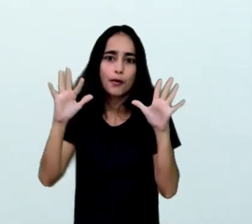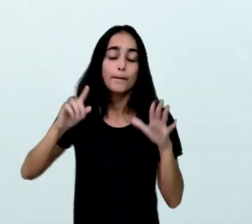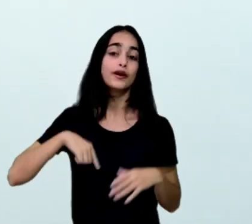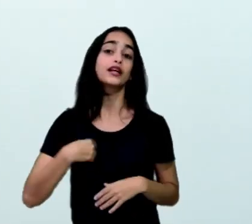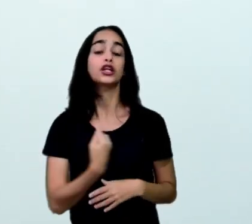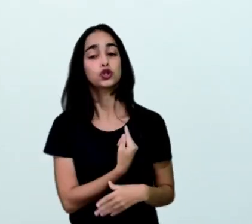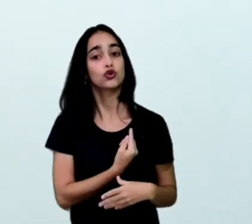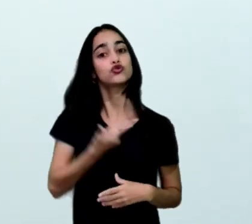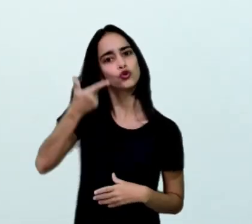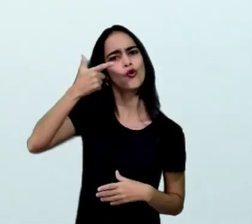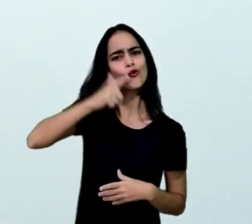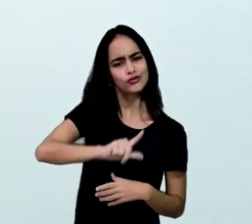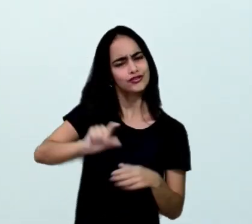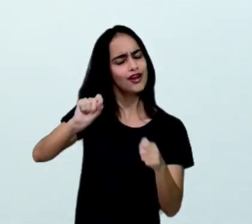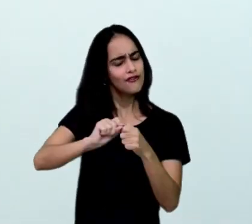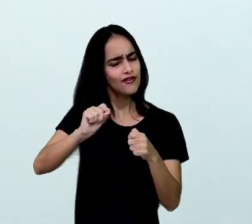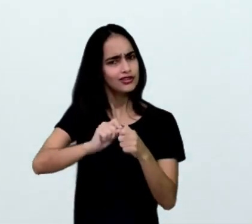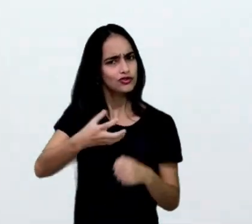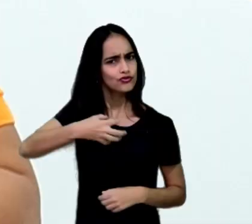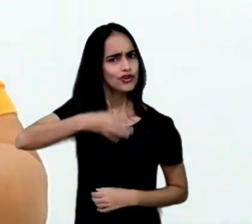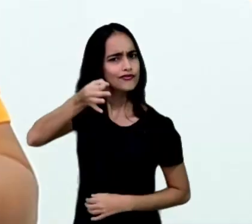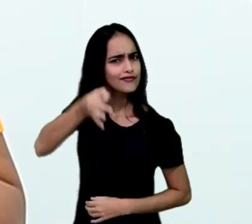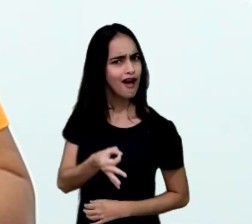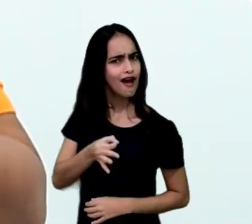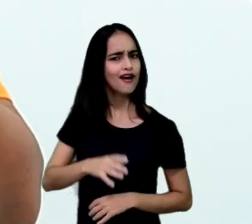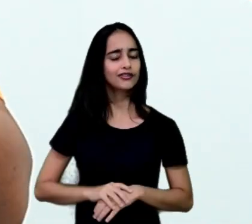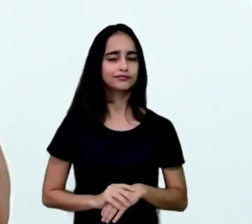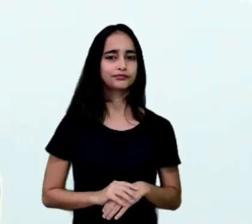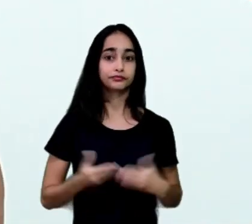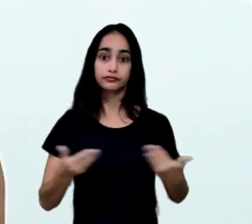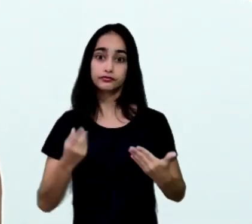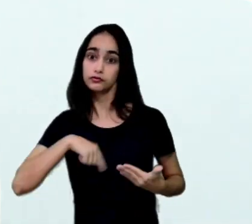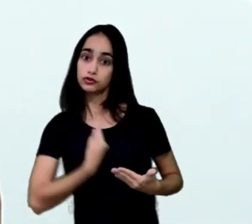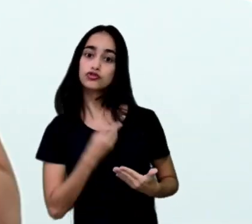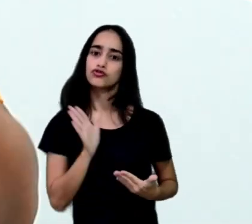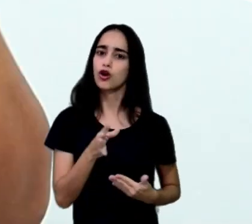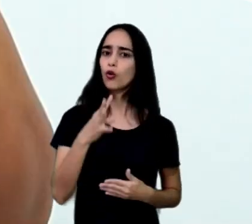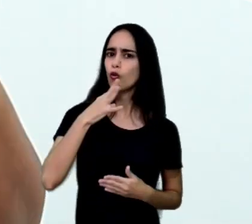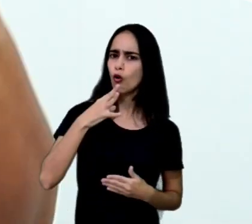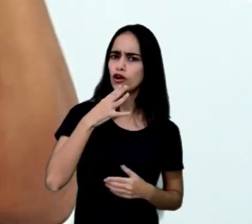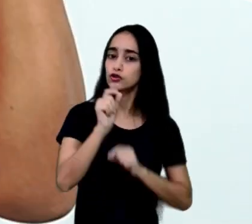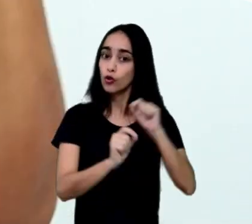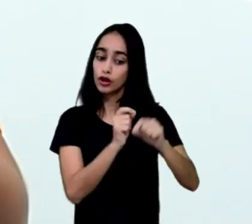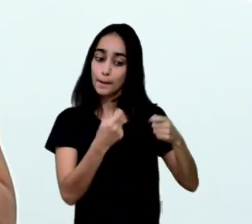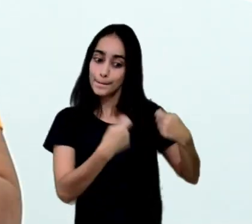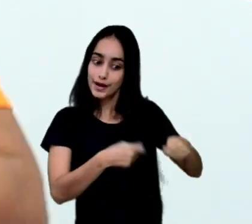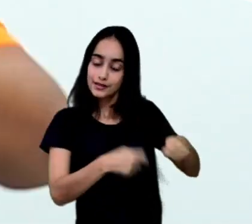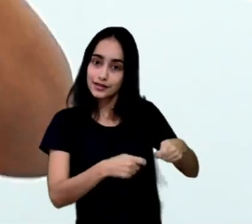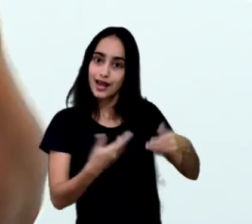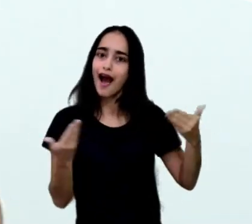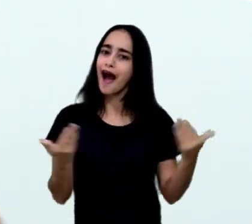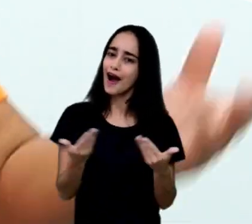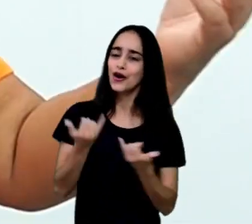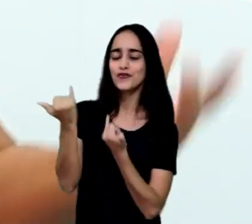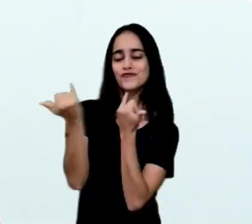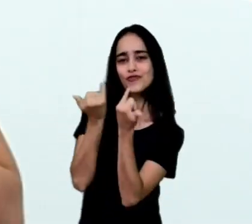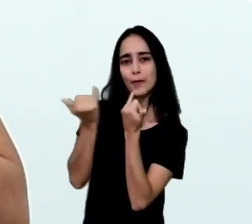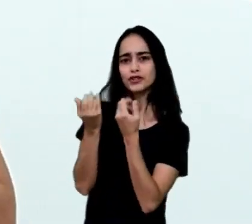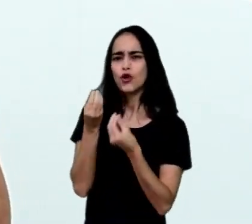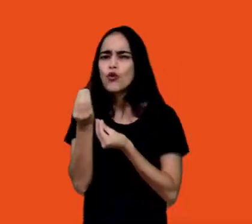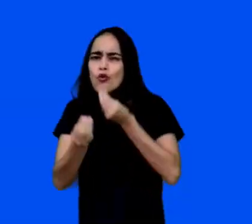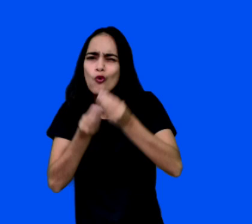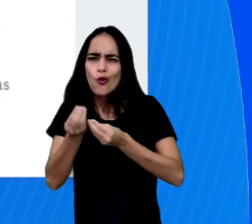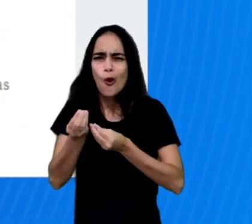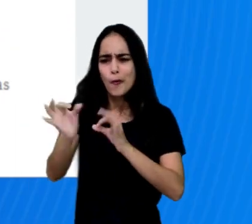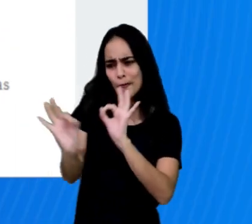que eu possa realizá-la de forma correta. Agora que conhecemos os ingredientes, vamos buscar as informações para preparar a